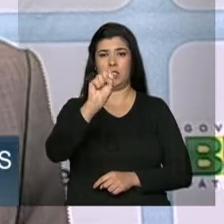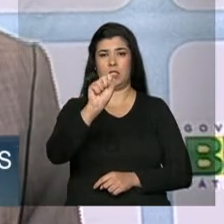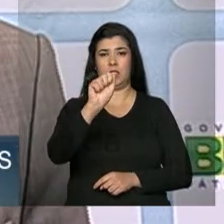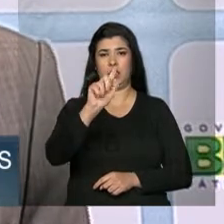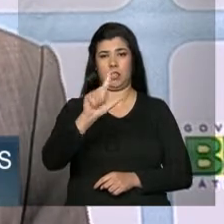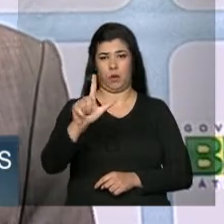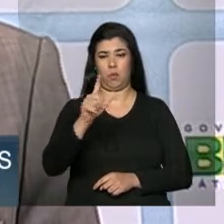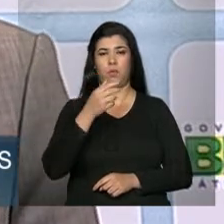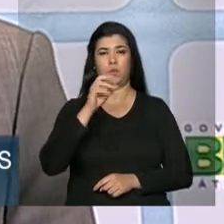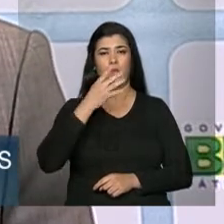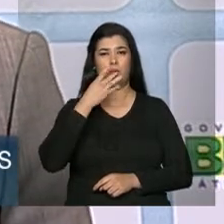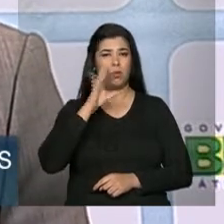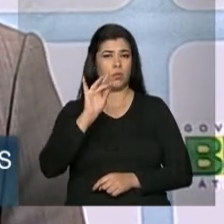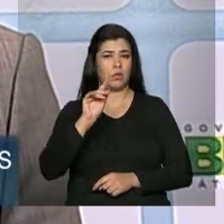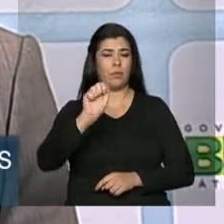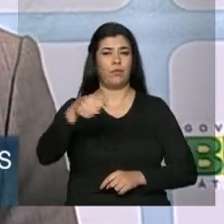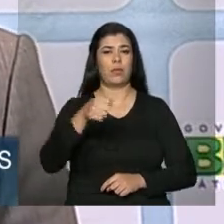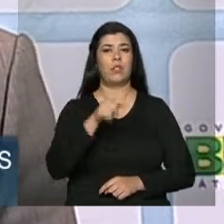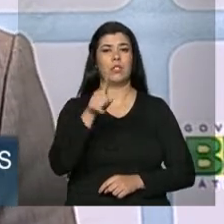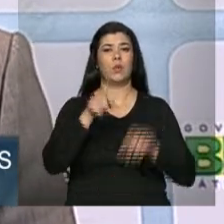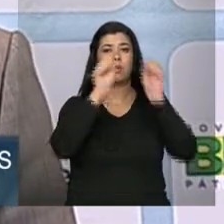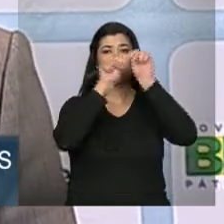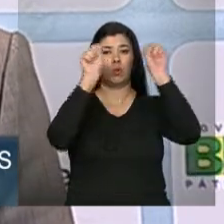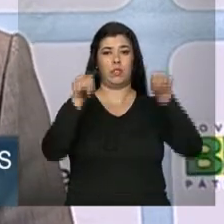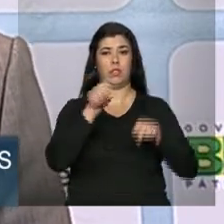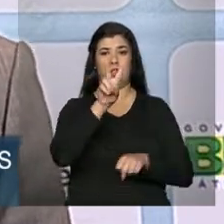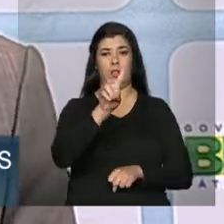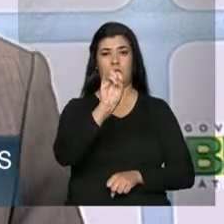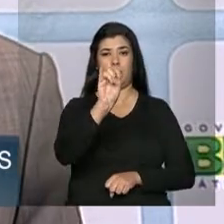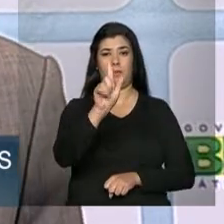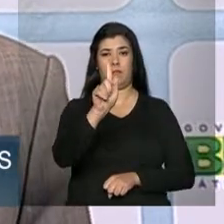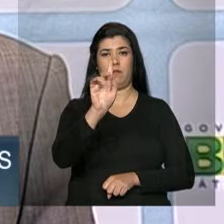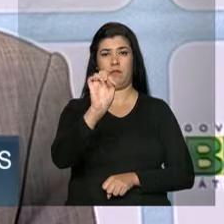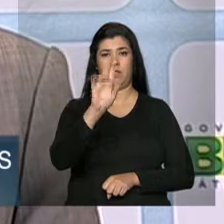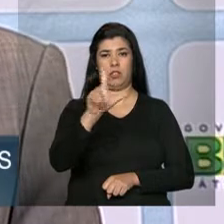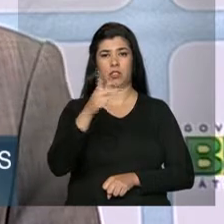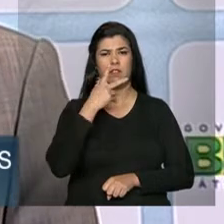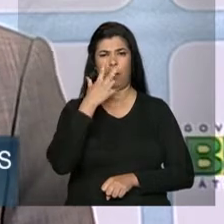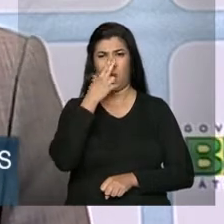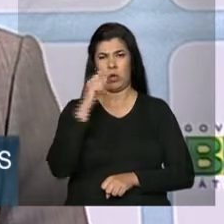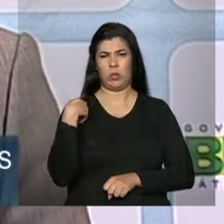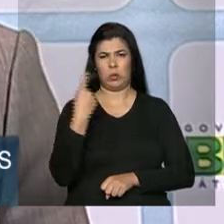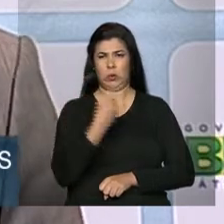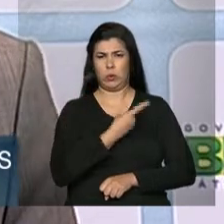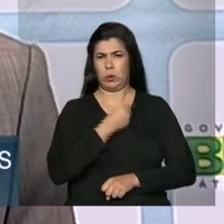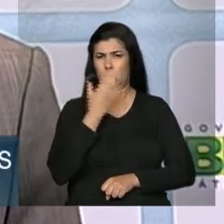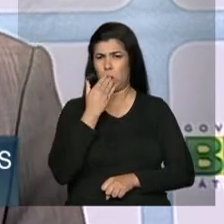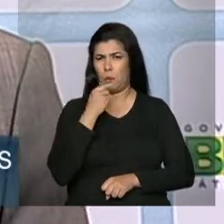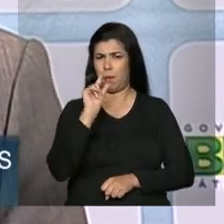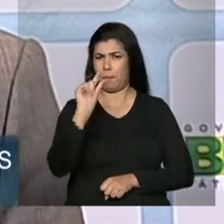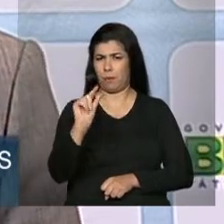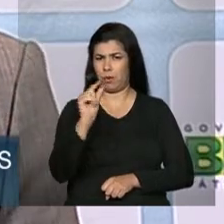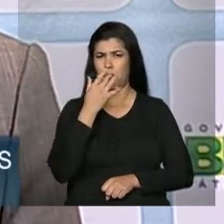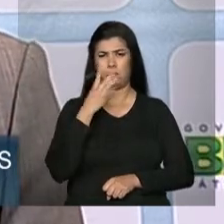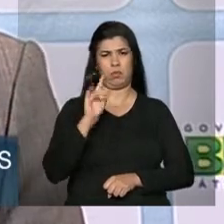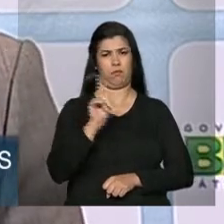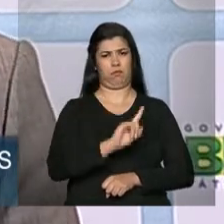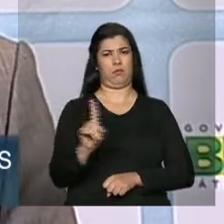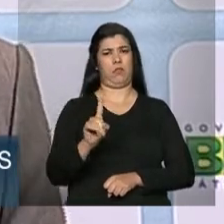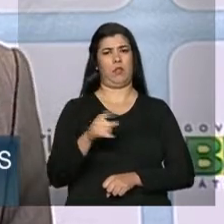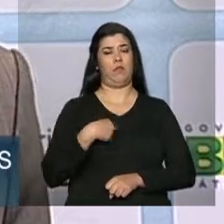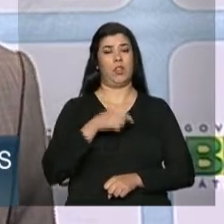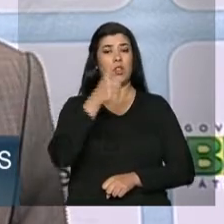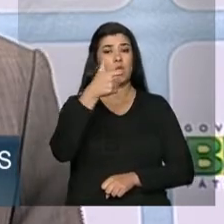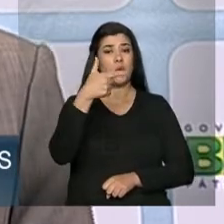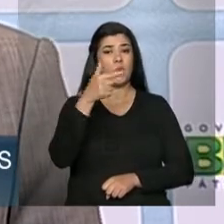Vigitel mostra que o brasileiro, infelizmente, acha que consome pouco sal. E nós consumimos muito sal. Nós consumimos, em média,